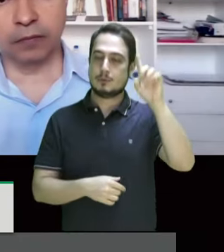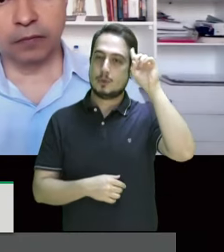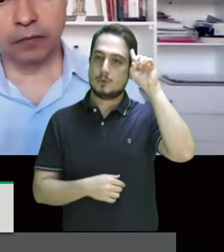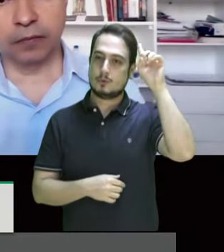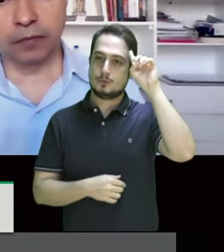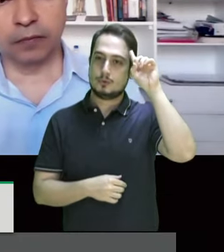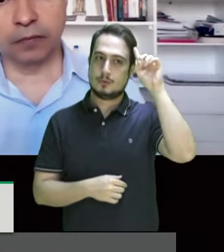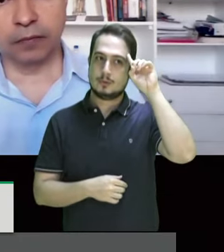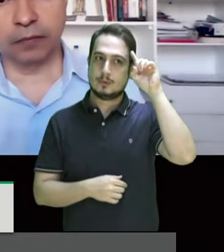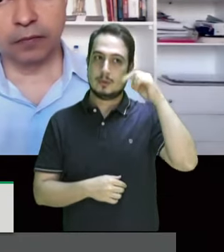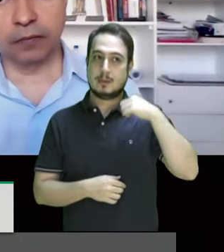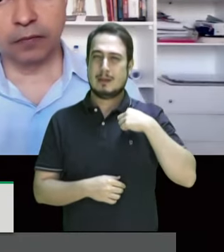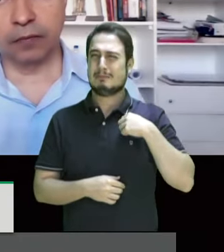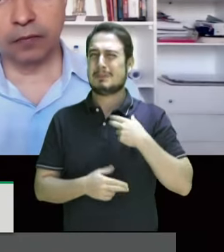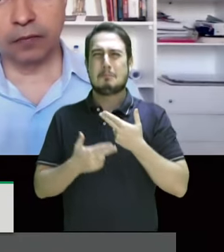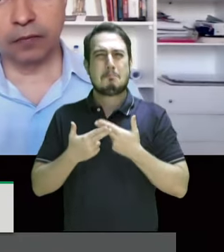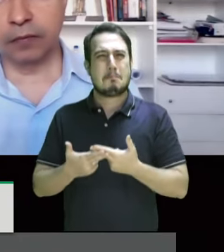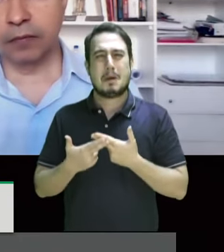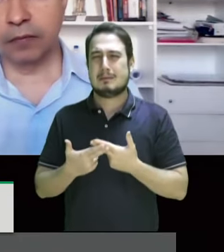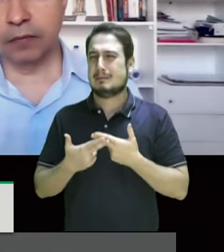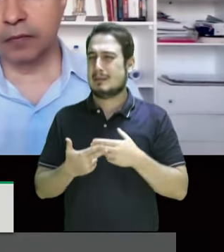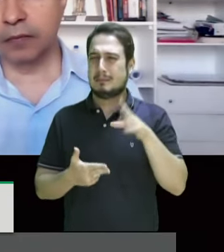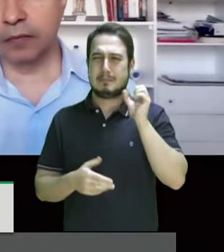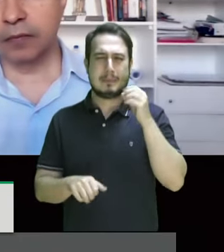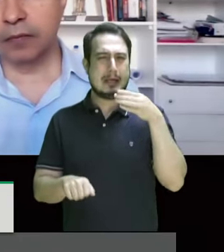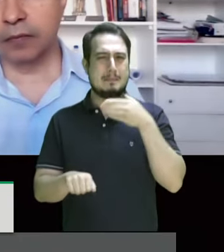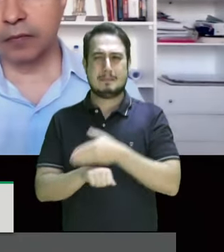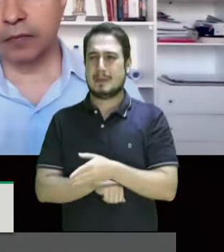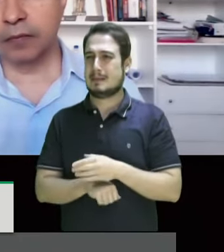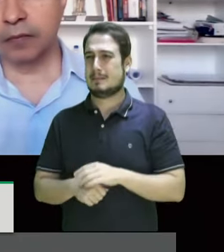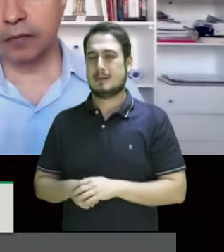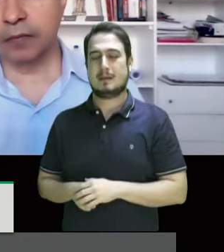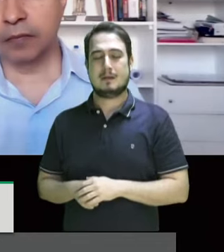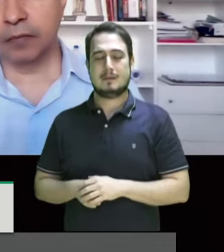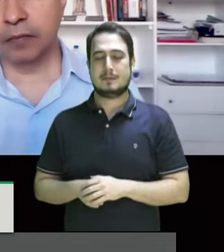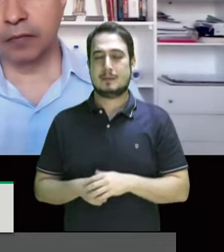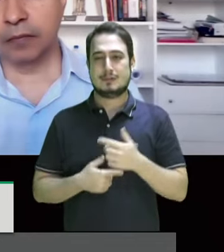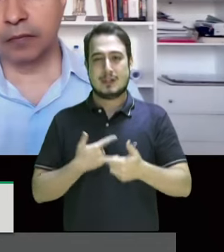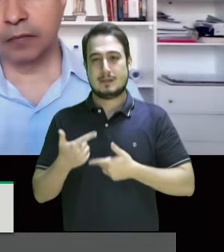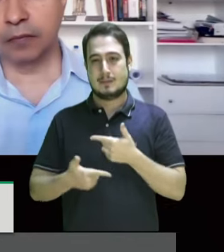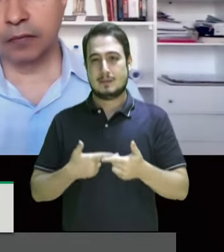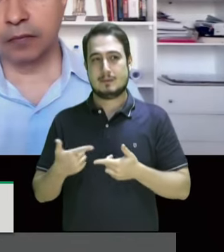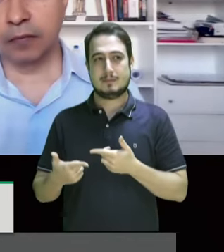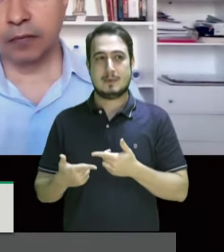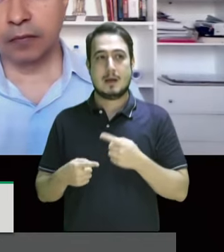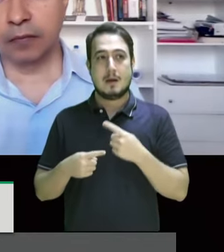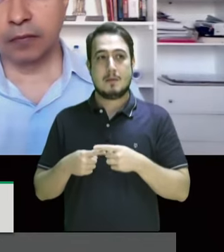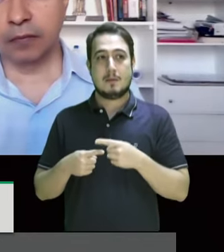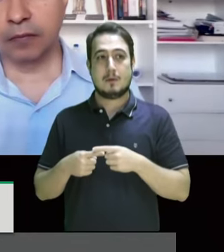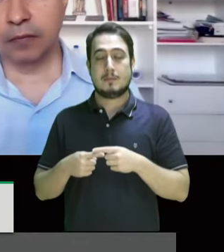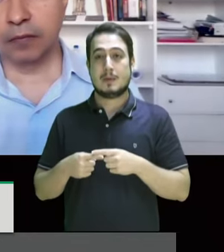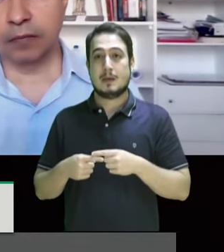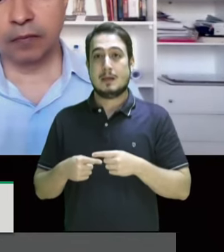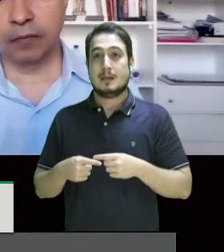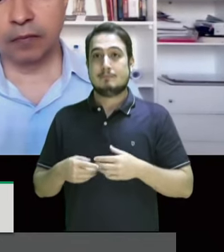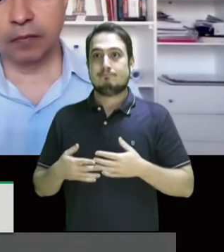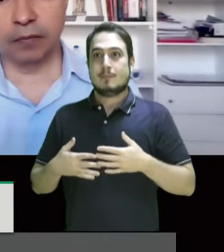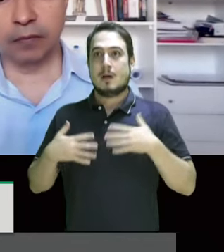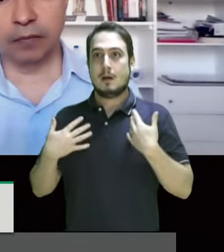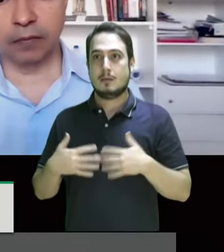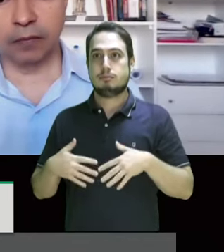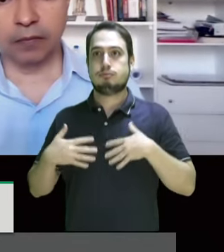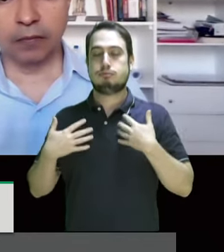então tem horas que eu não tenho nem paciência de participar de determinadas atividades porque me tira o fôlego sim